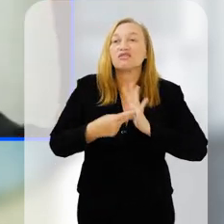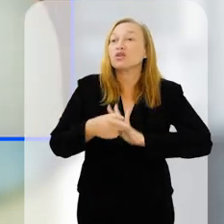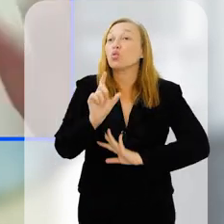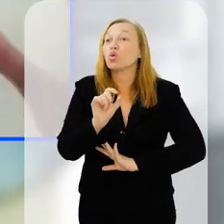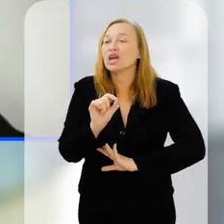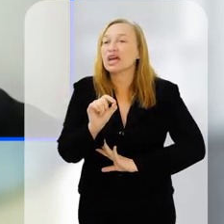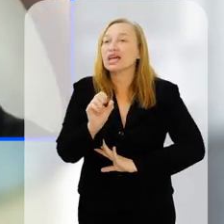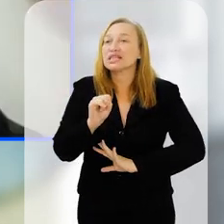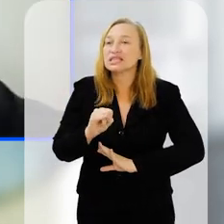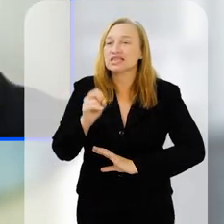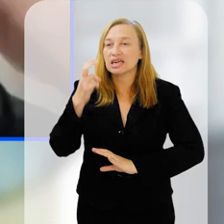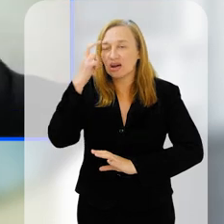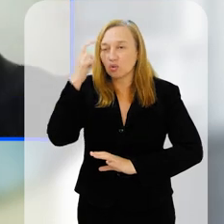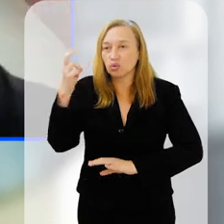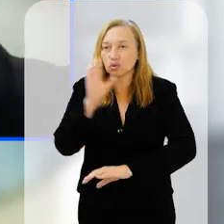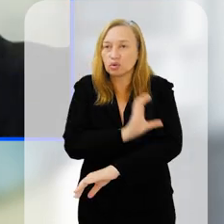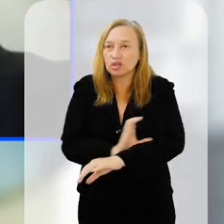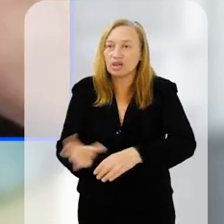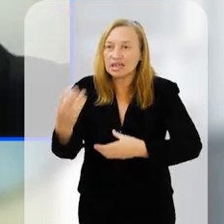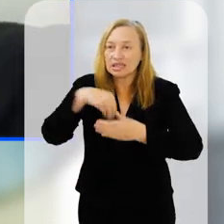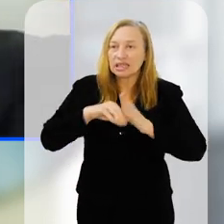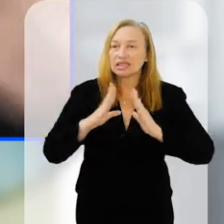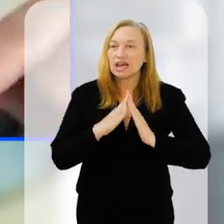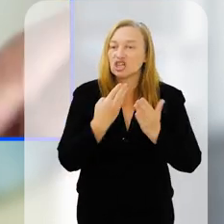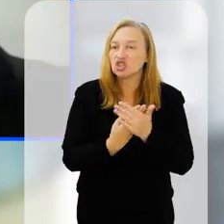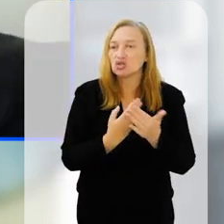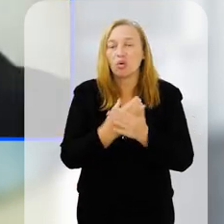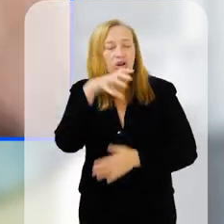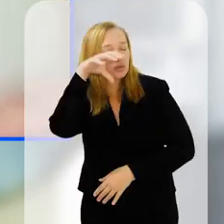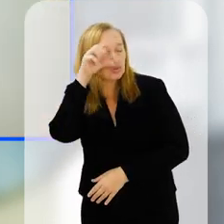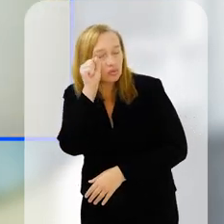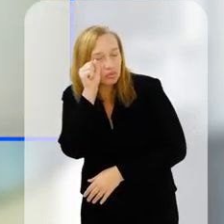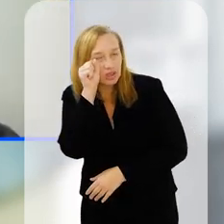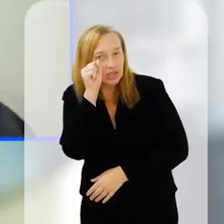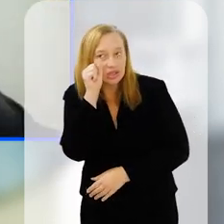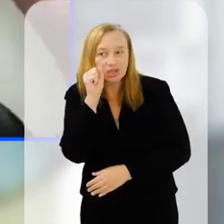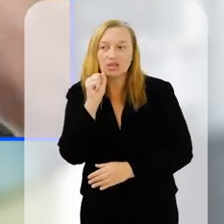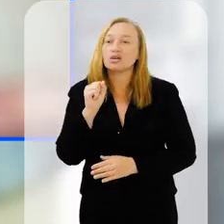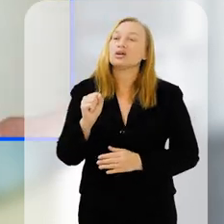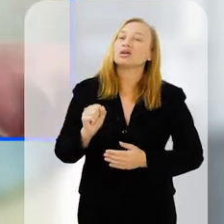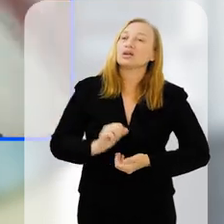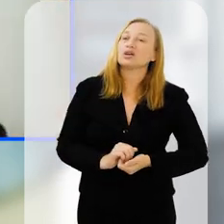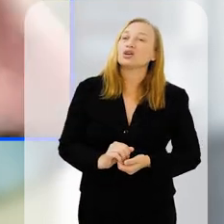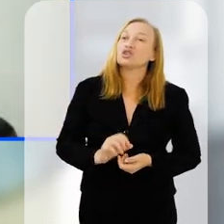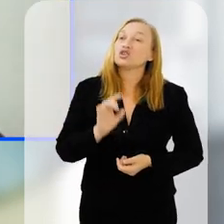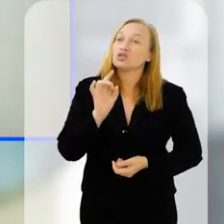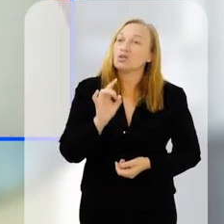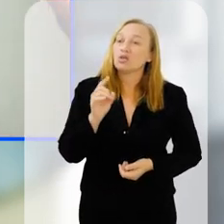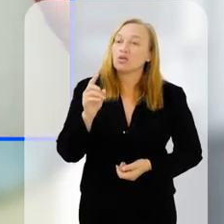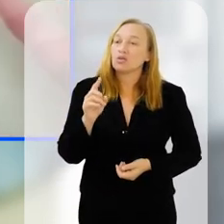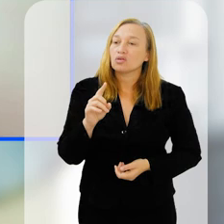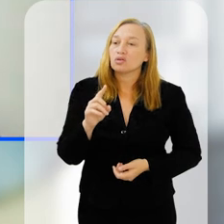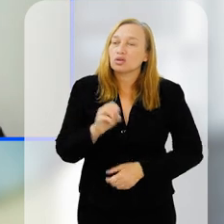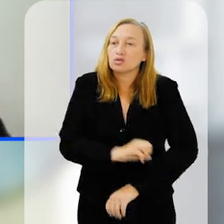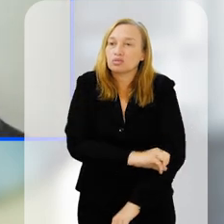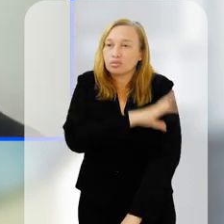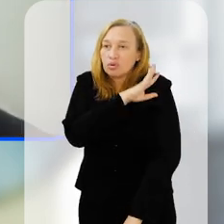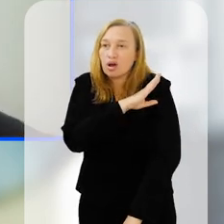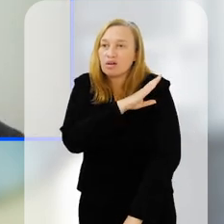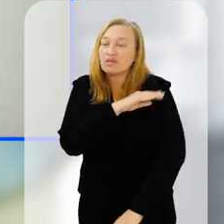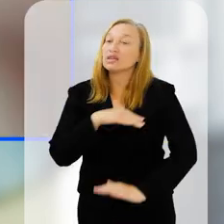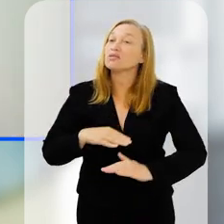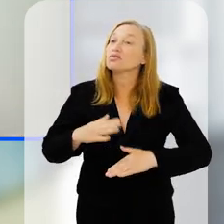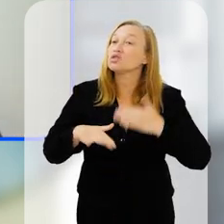Então, isso significa que se a gente colocar a cultura da soneca na escola em todos os níveis, provavelmente, só por isso, a gente vai